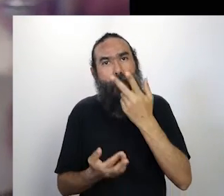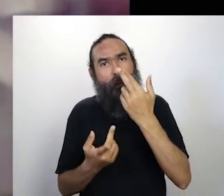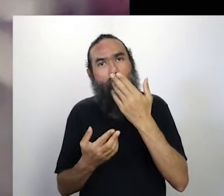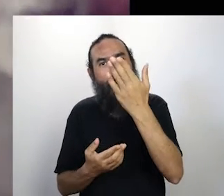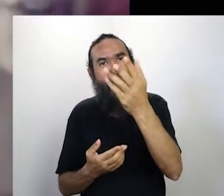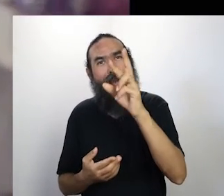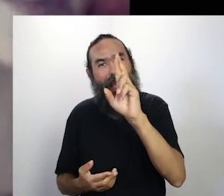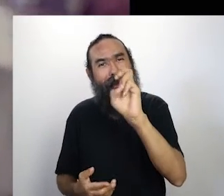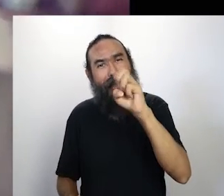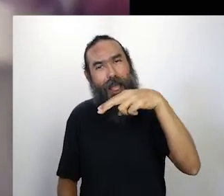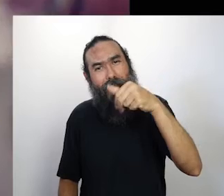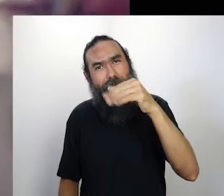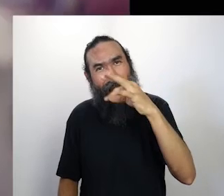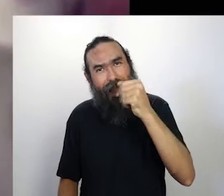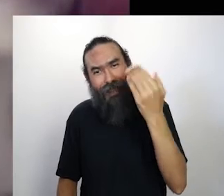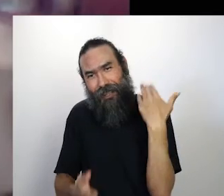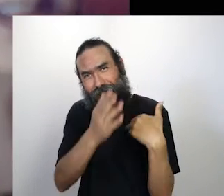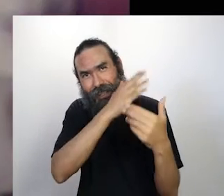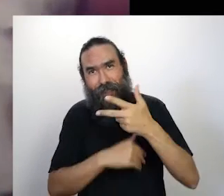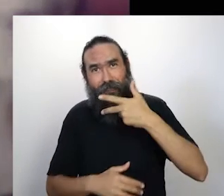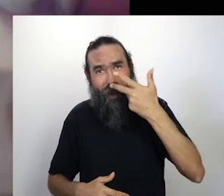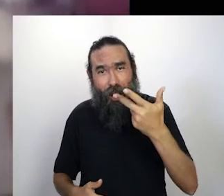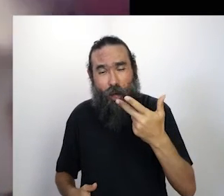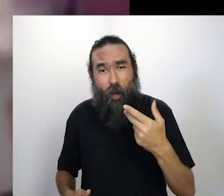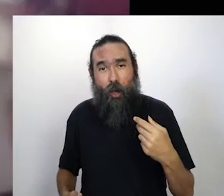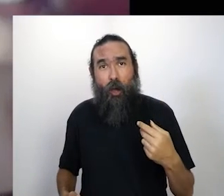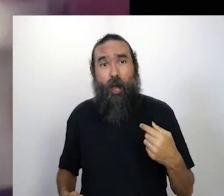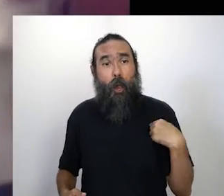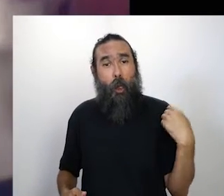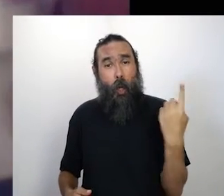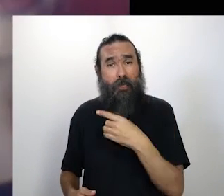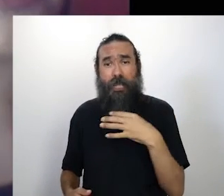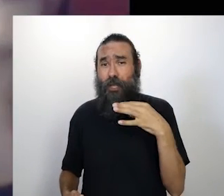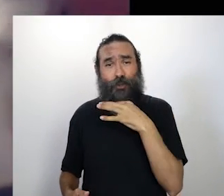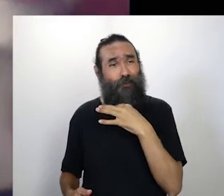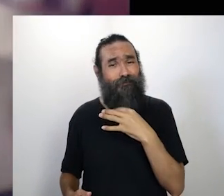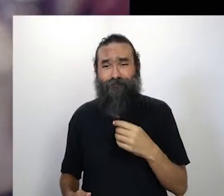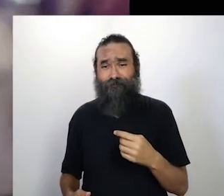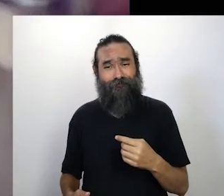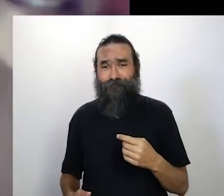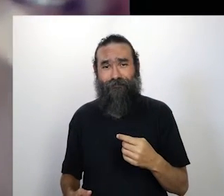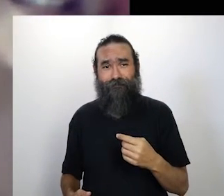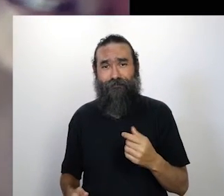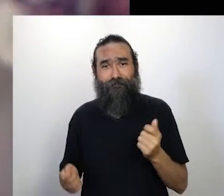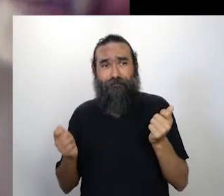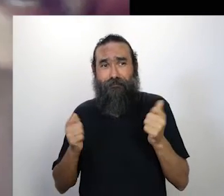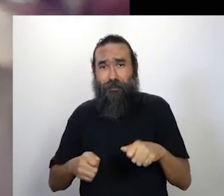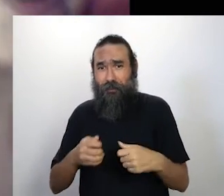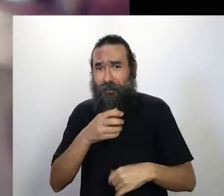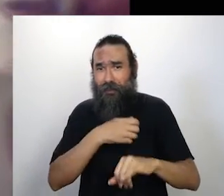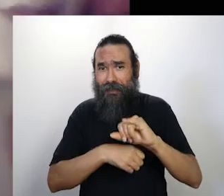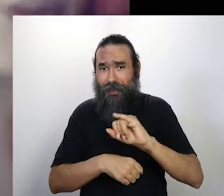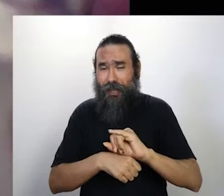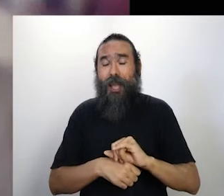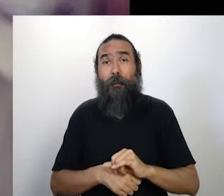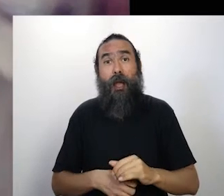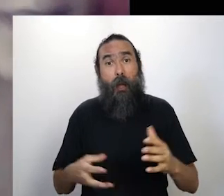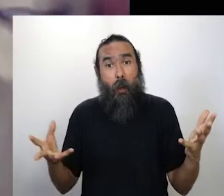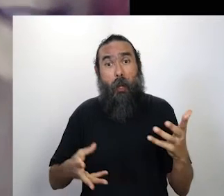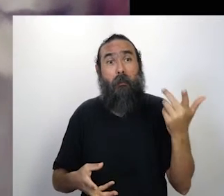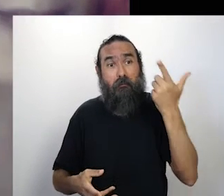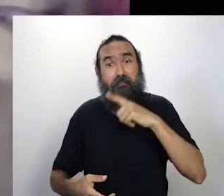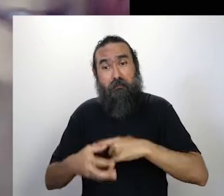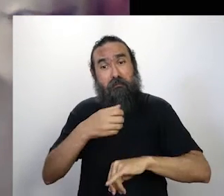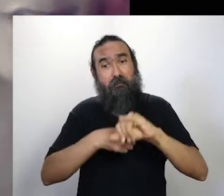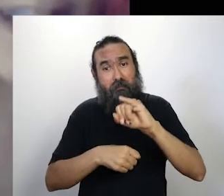achou que não era possível fazer virtualmente, mas foi. E muita gente de fora, de outras cidades do Brasil, estão podendo